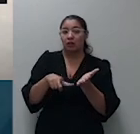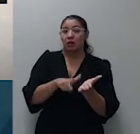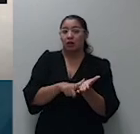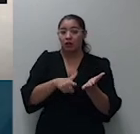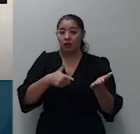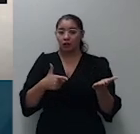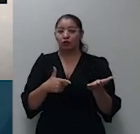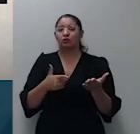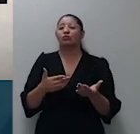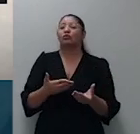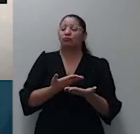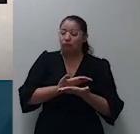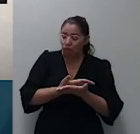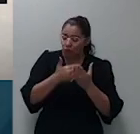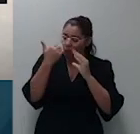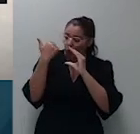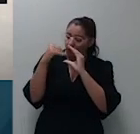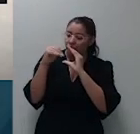vocês